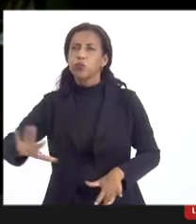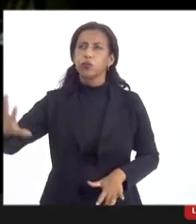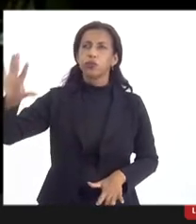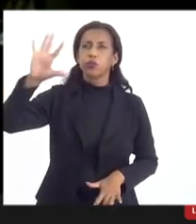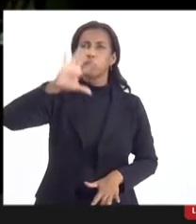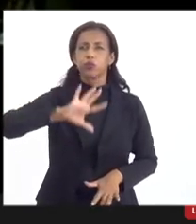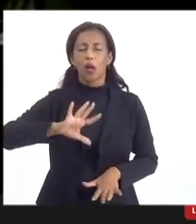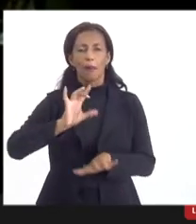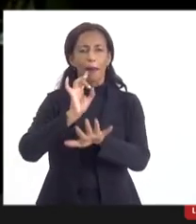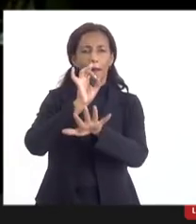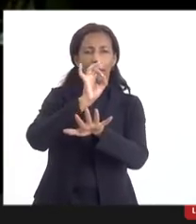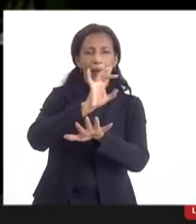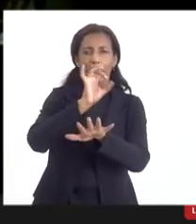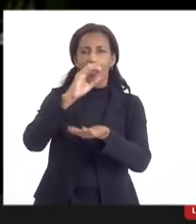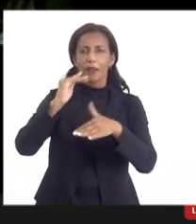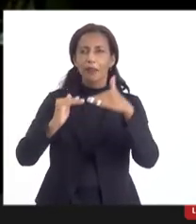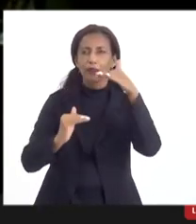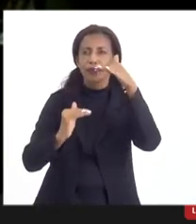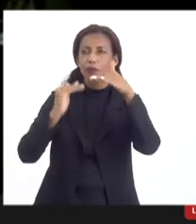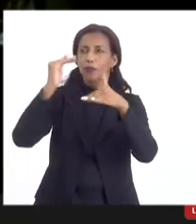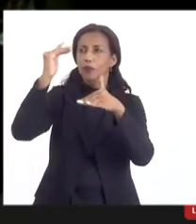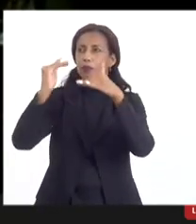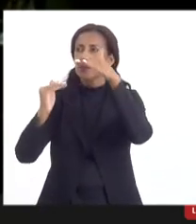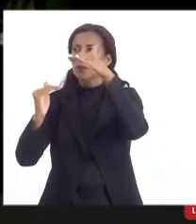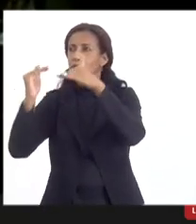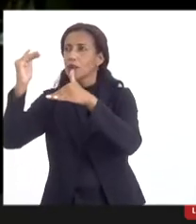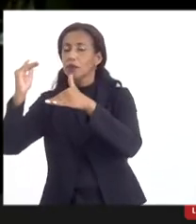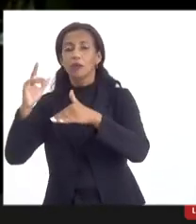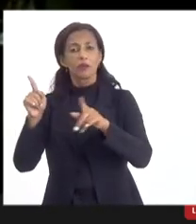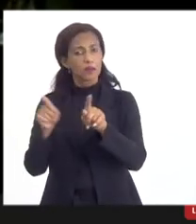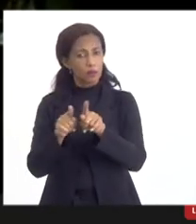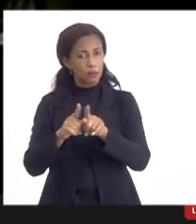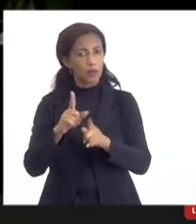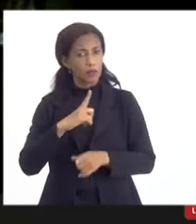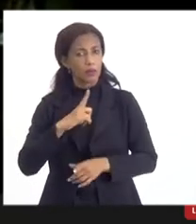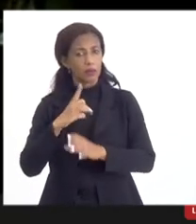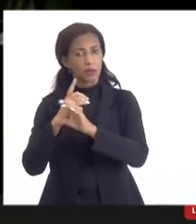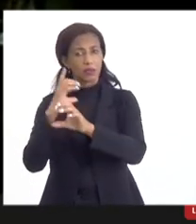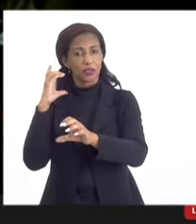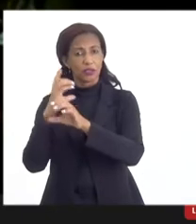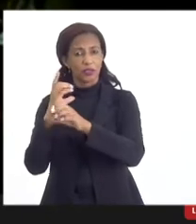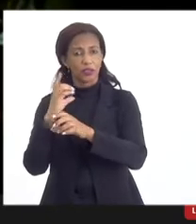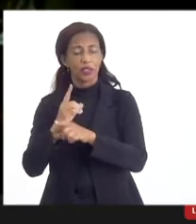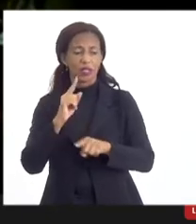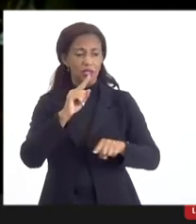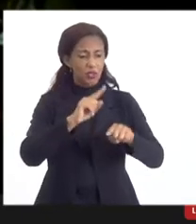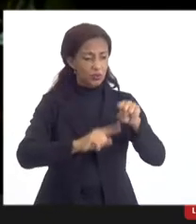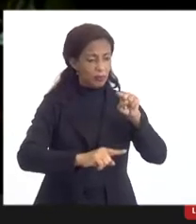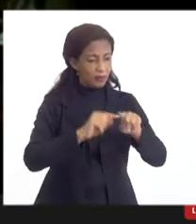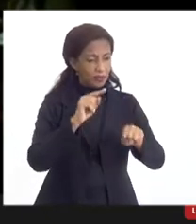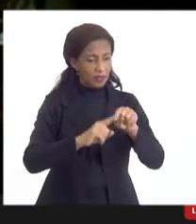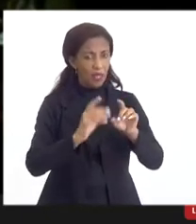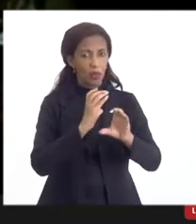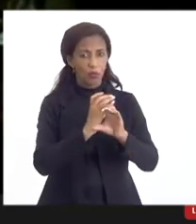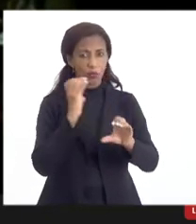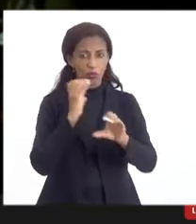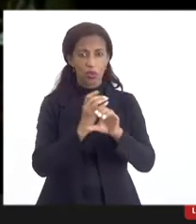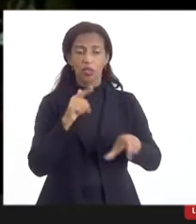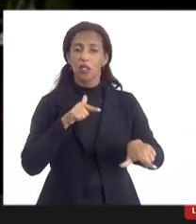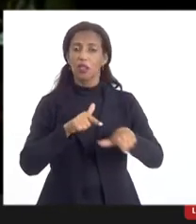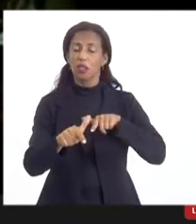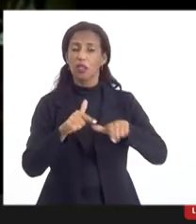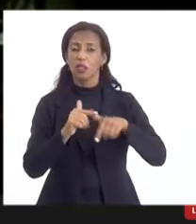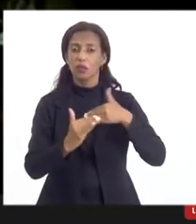para cada nível a gente também tem engenharia. Então, tem engenharia de materiais, por exemplo, que trabalha